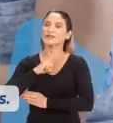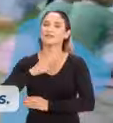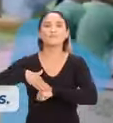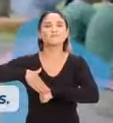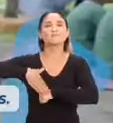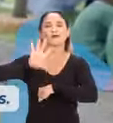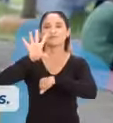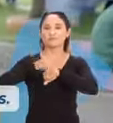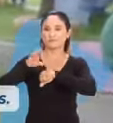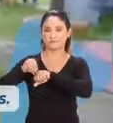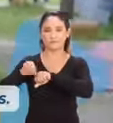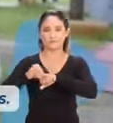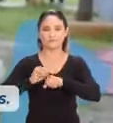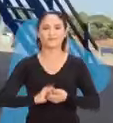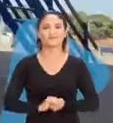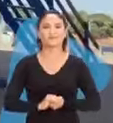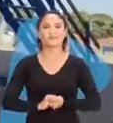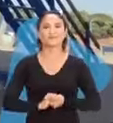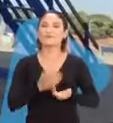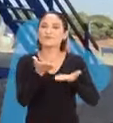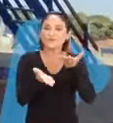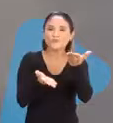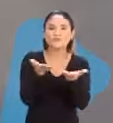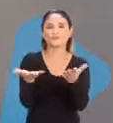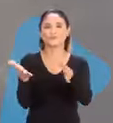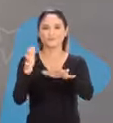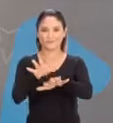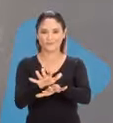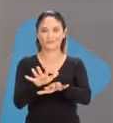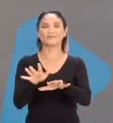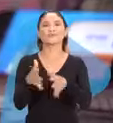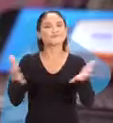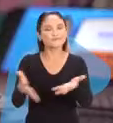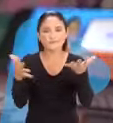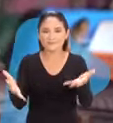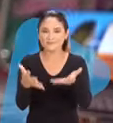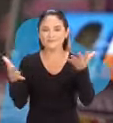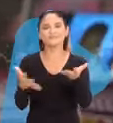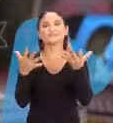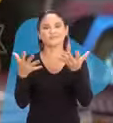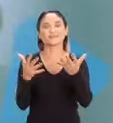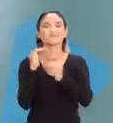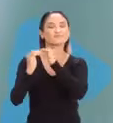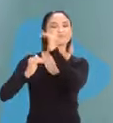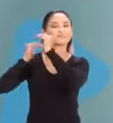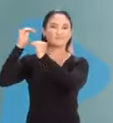oferece muito mais que conhecimentos. Abraça, inclui, incentiva,